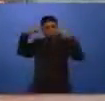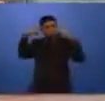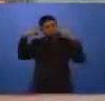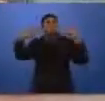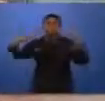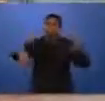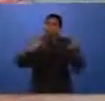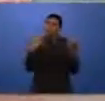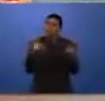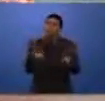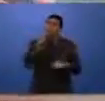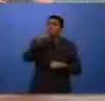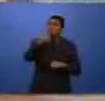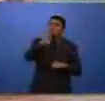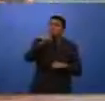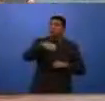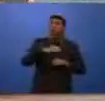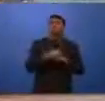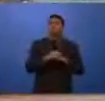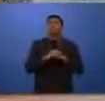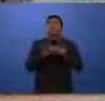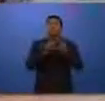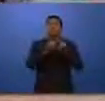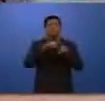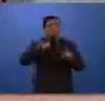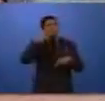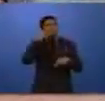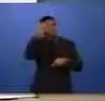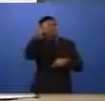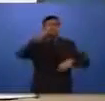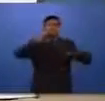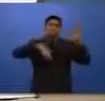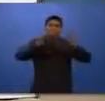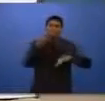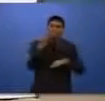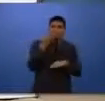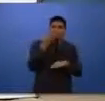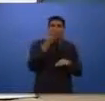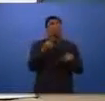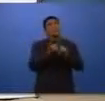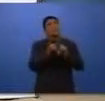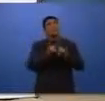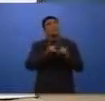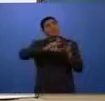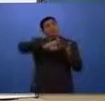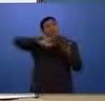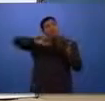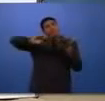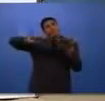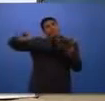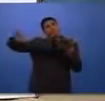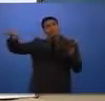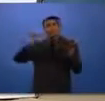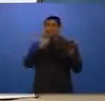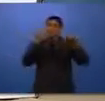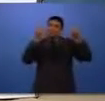que são dadas, são dadas a mesma tratativa, que são dadas a denúncias contra tráfico de drogas, são dadas a outras denúncias aí e, sobretudo, a essas de violência